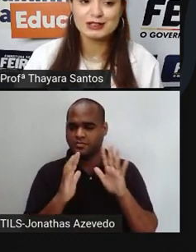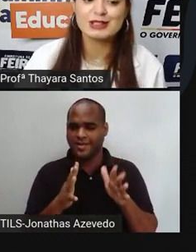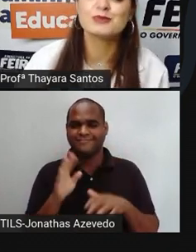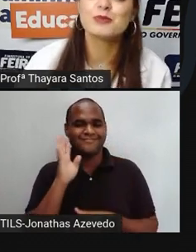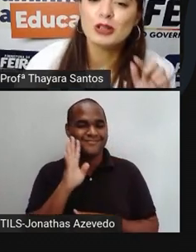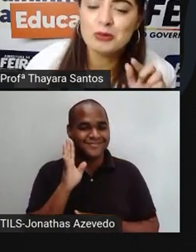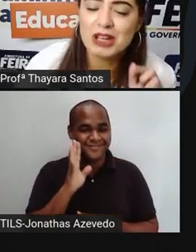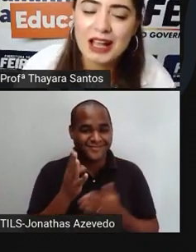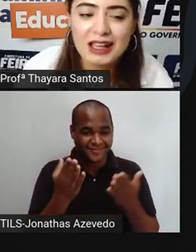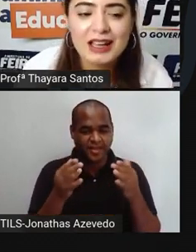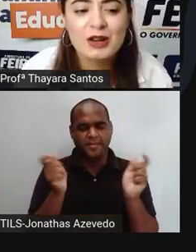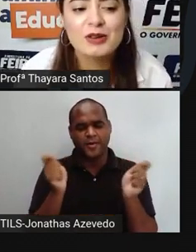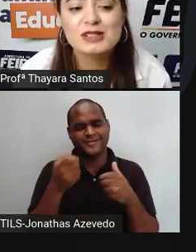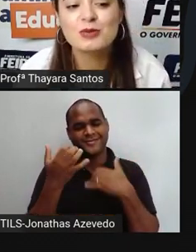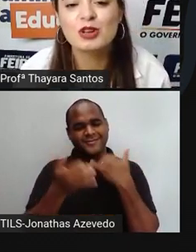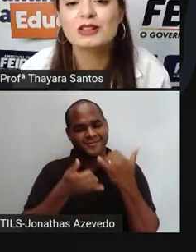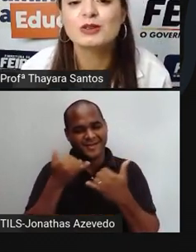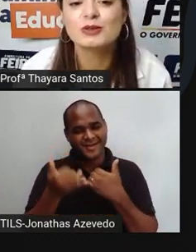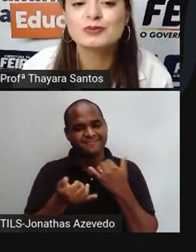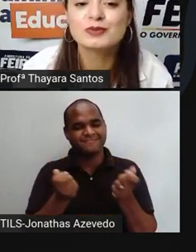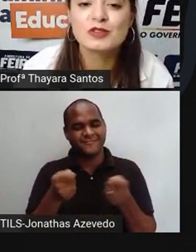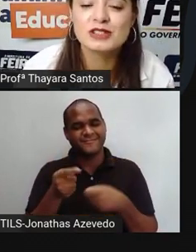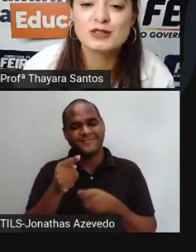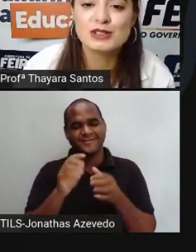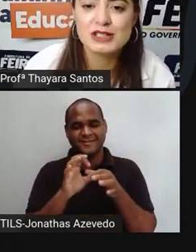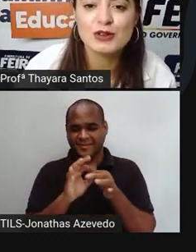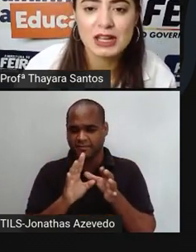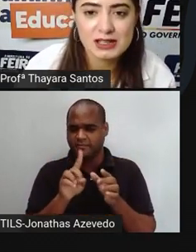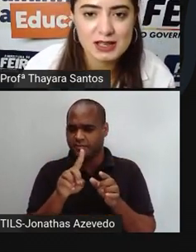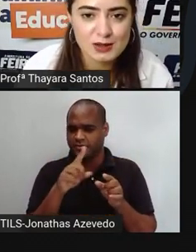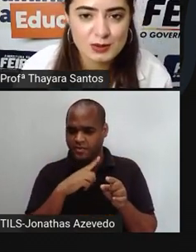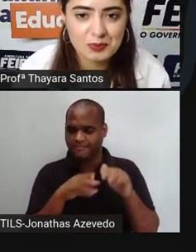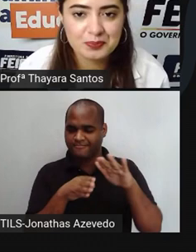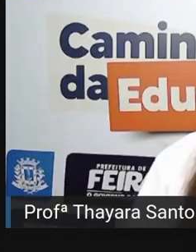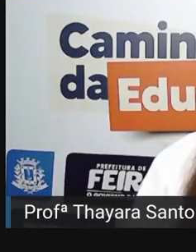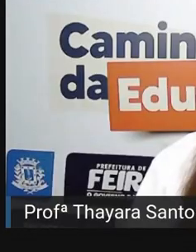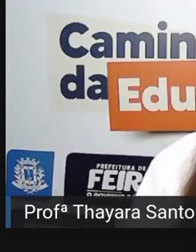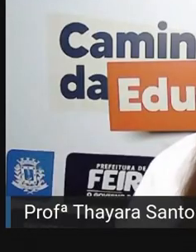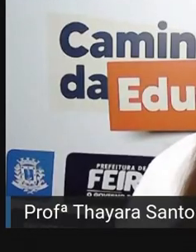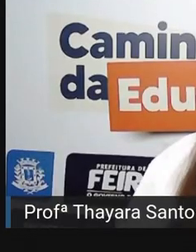legal, né, gente? Podem brincar aí com o simulador, se vocês tiverem acesso.